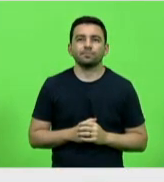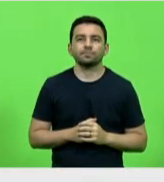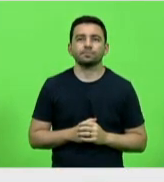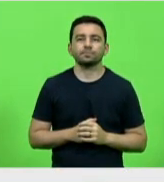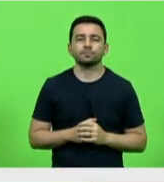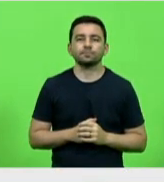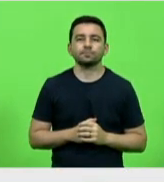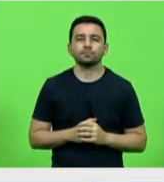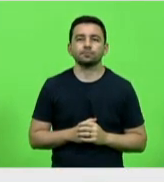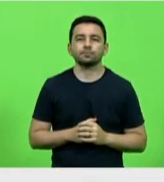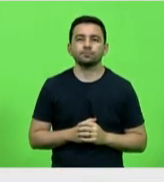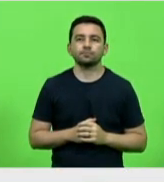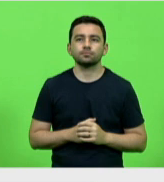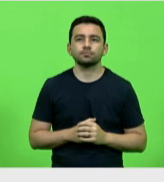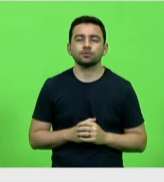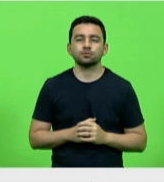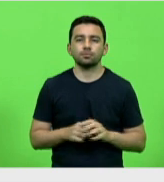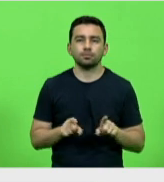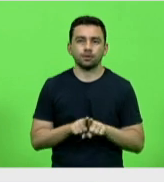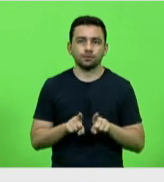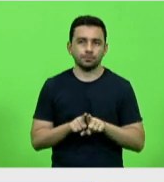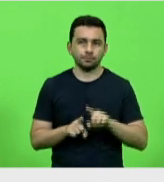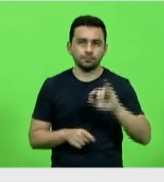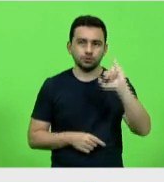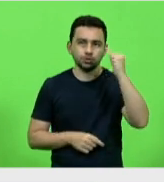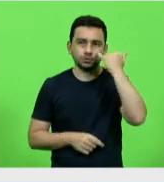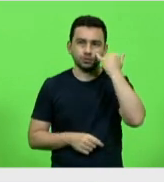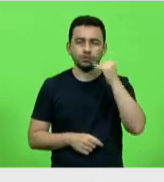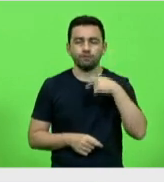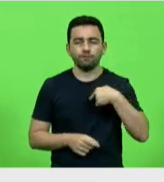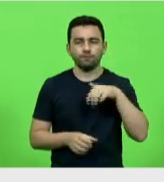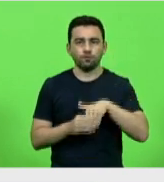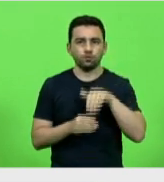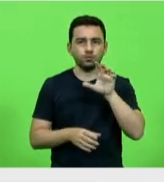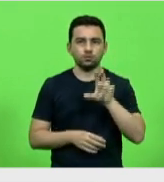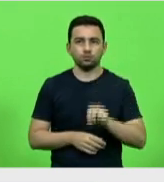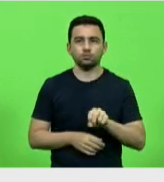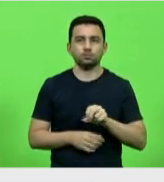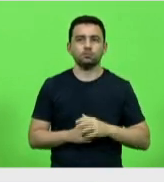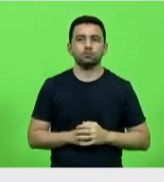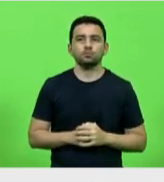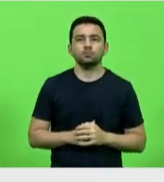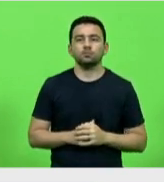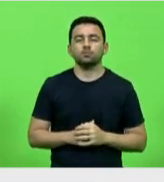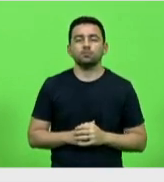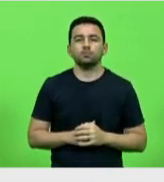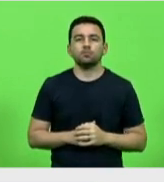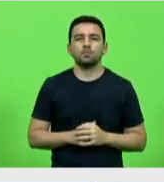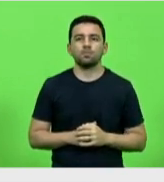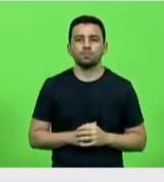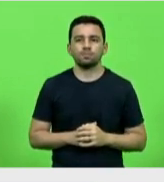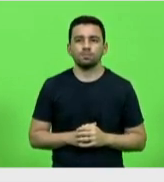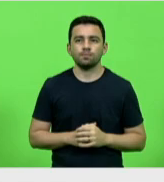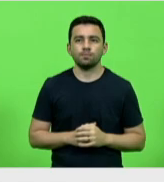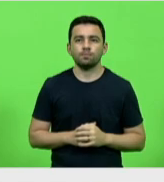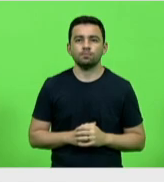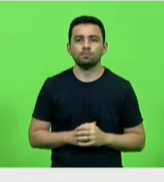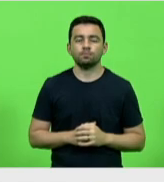deputado Gessé Lopes. Voto não, secretário. Deputado Gessé Lopes vota não.